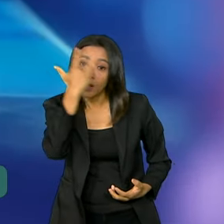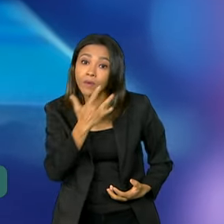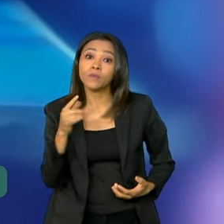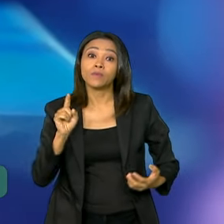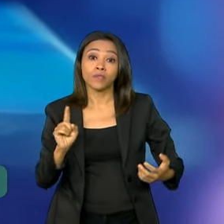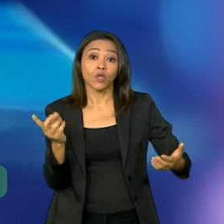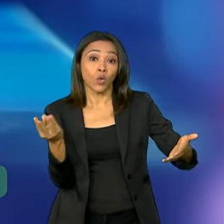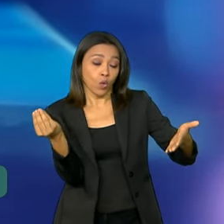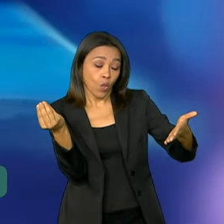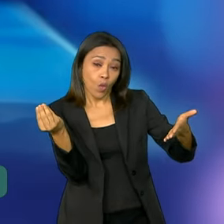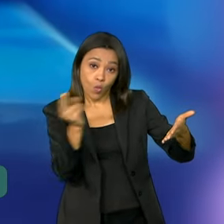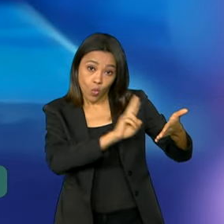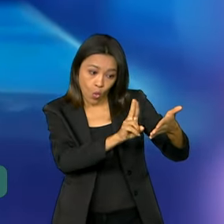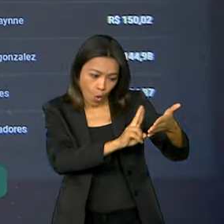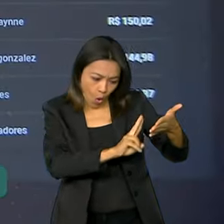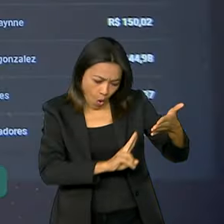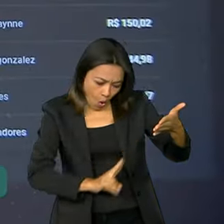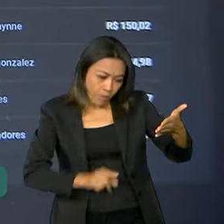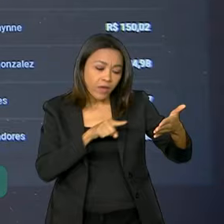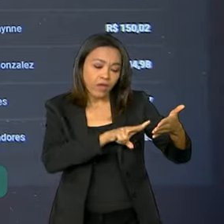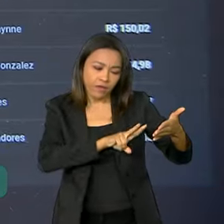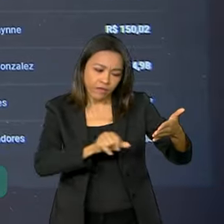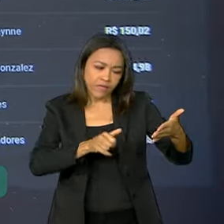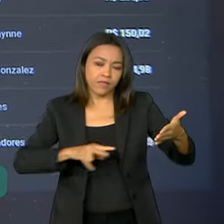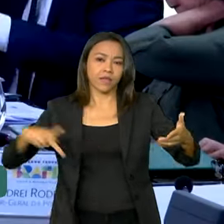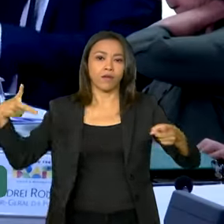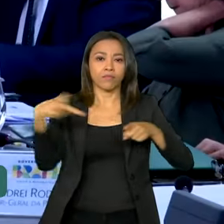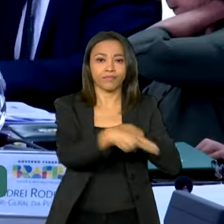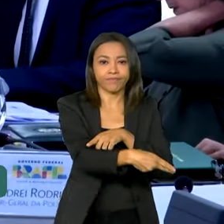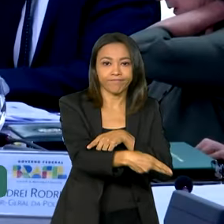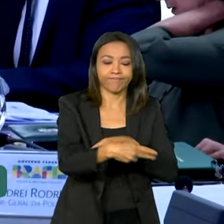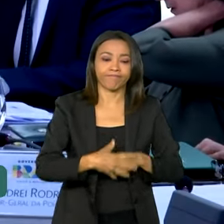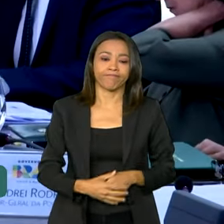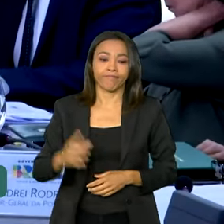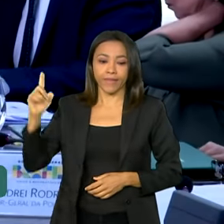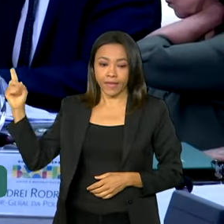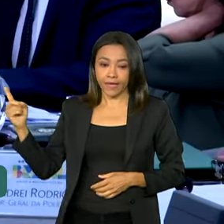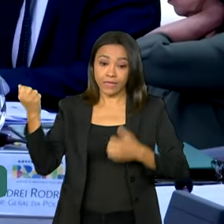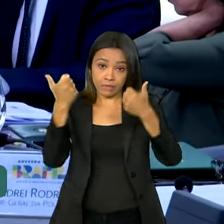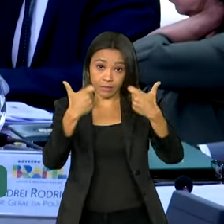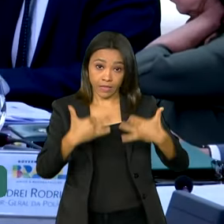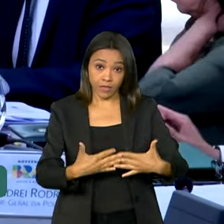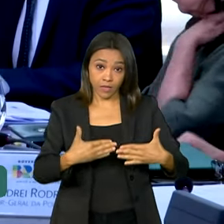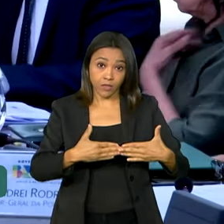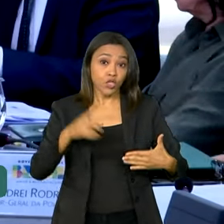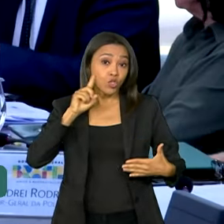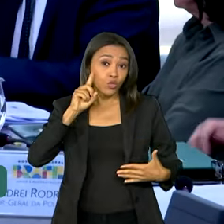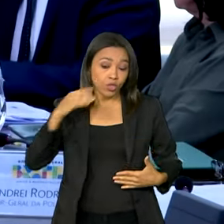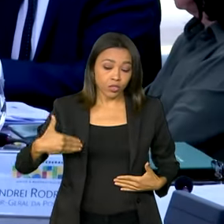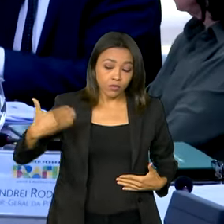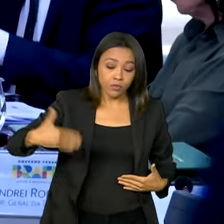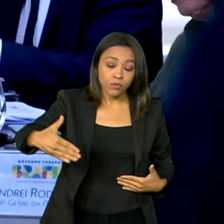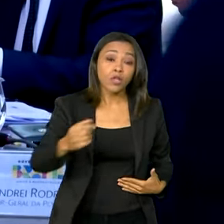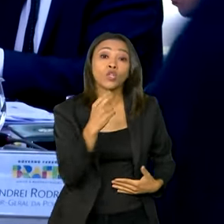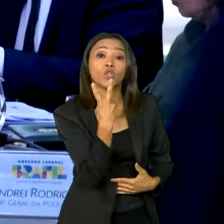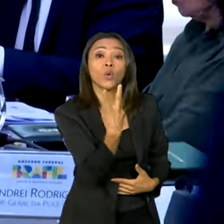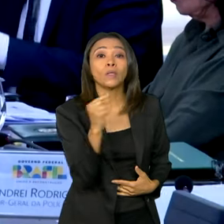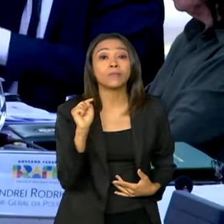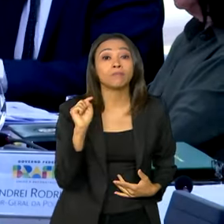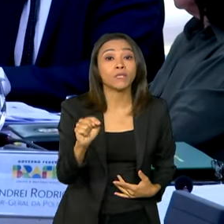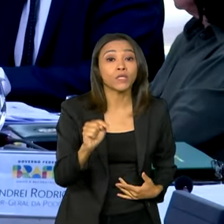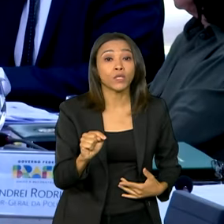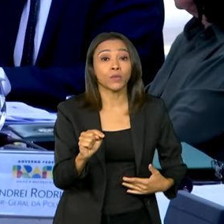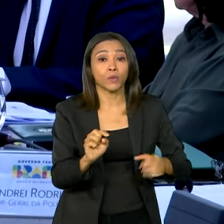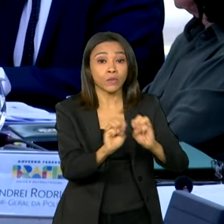número de sites que vão ser descontinuados. Nos próximos dias, 2 mil sites